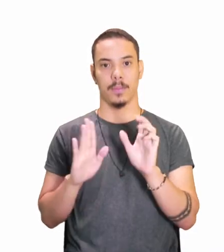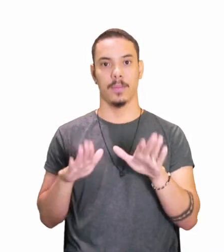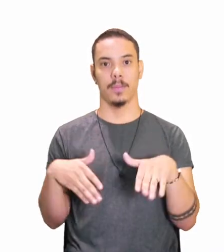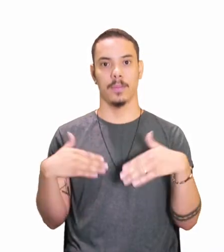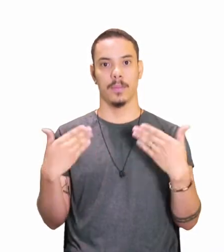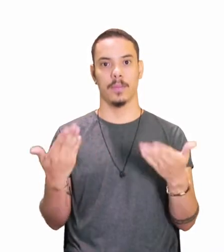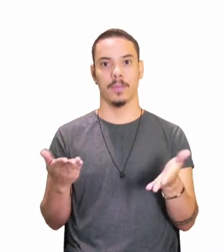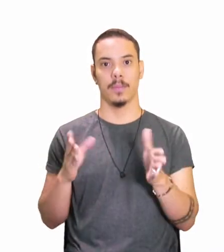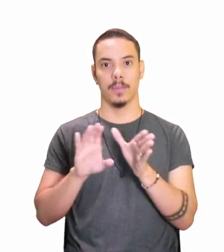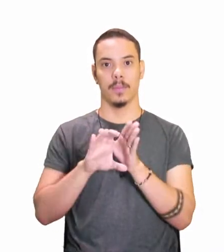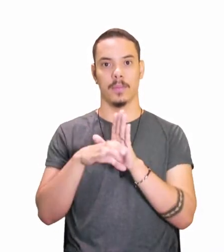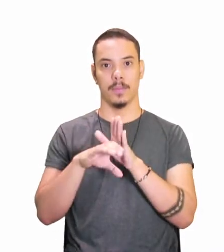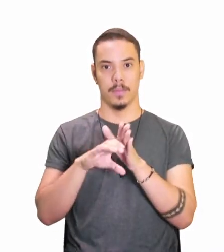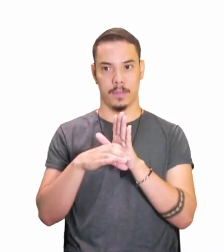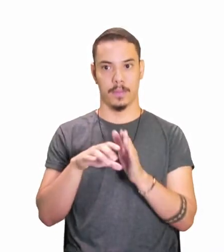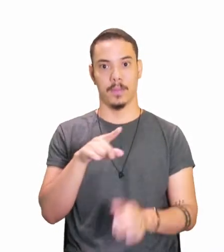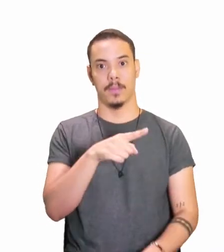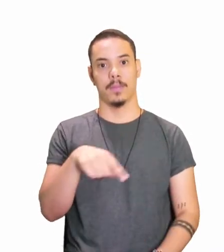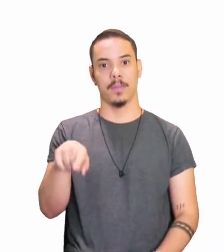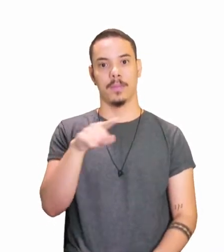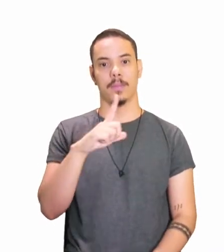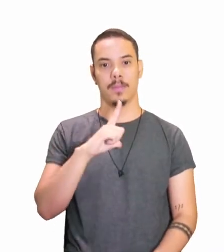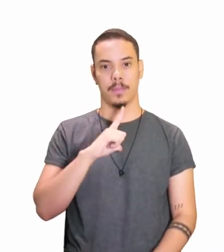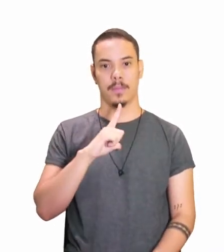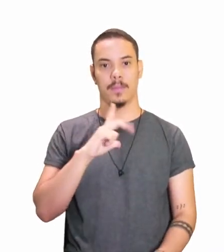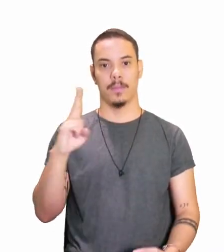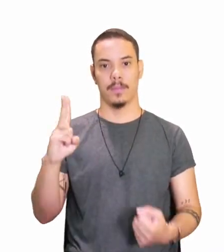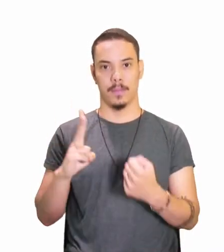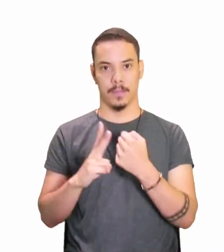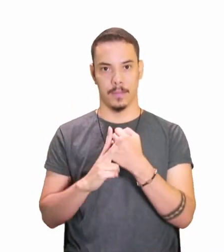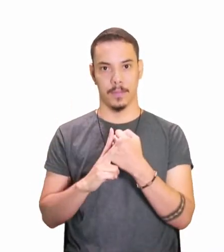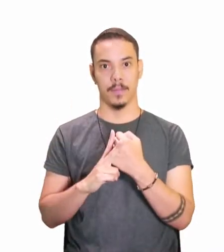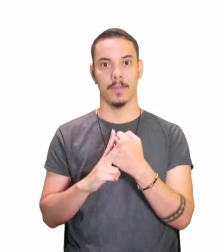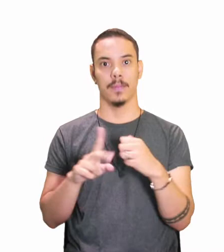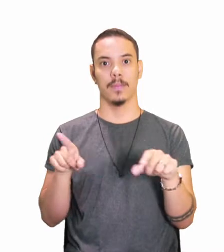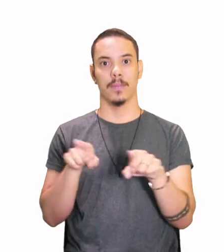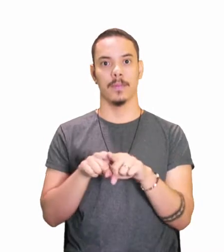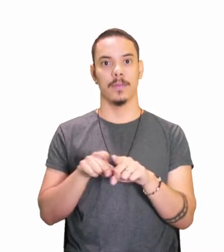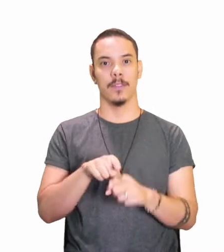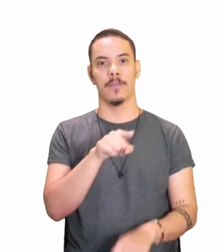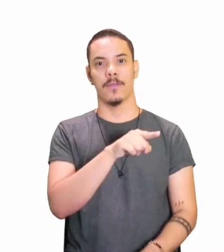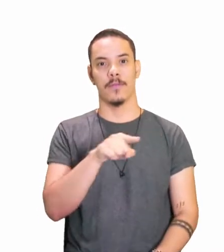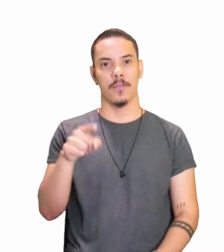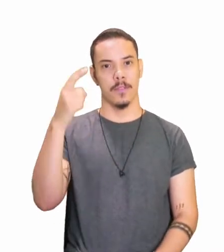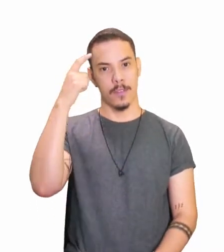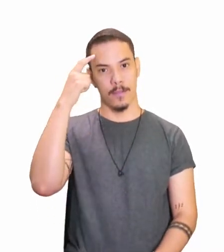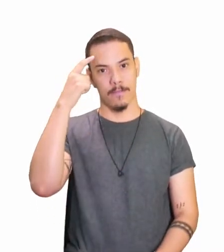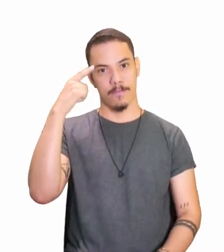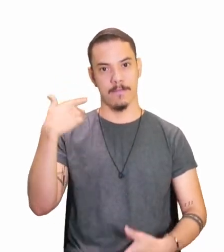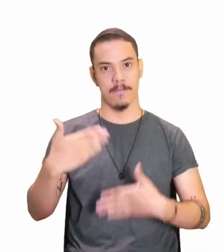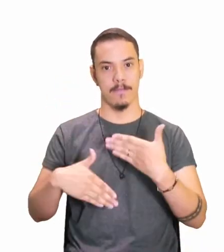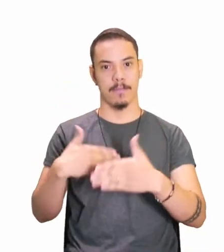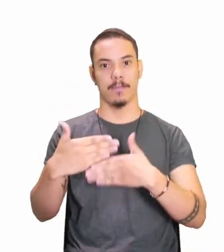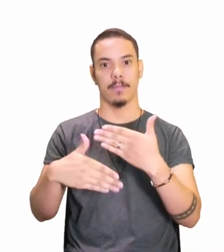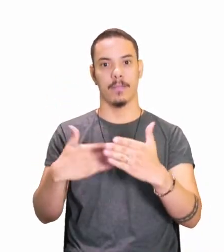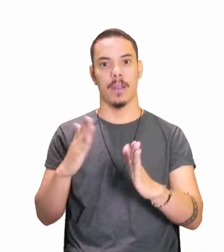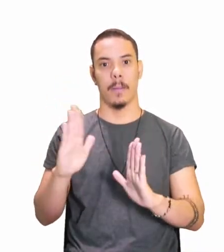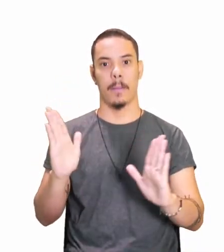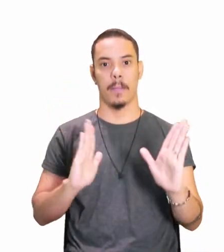conceito, amadinho, que você tem de verbo, que você construiu durante esse período